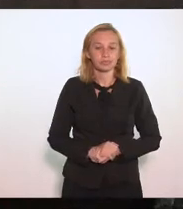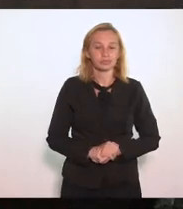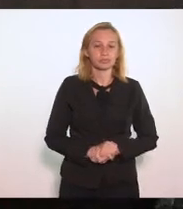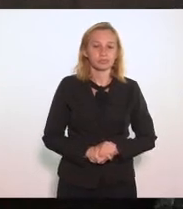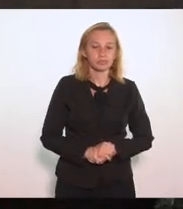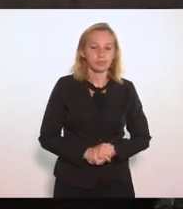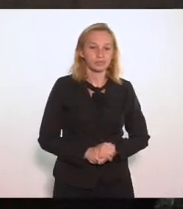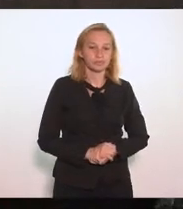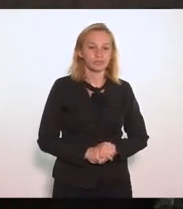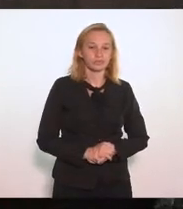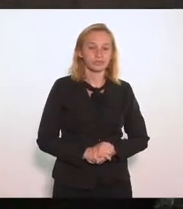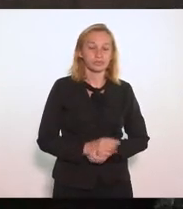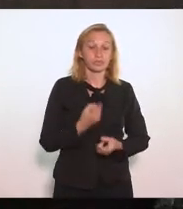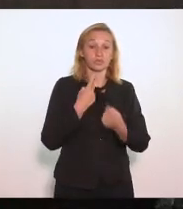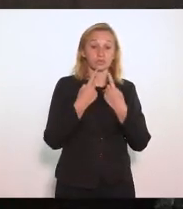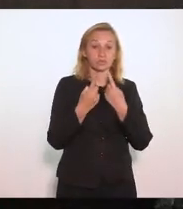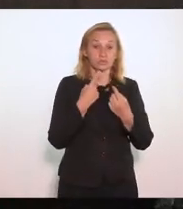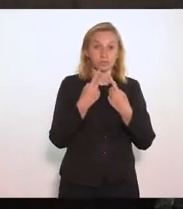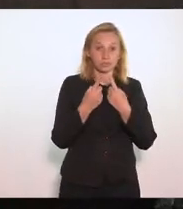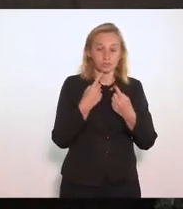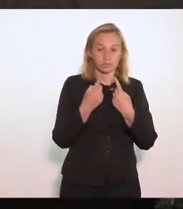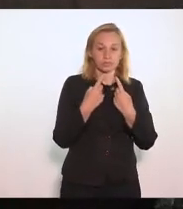Que foi a discussão